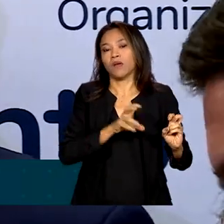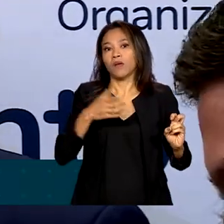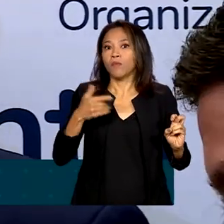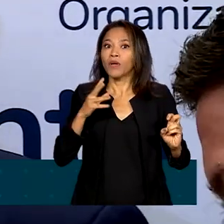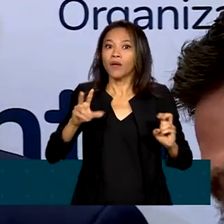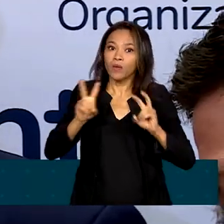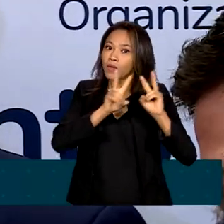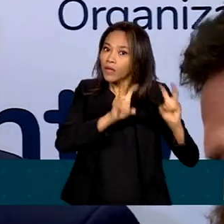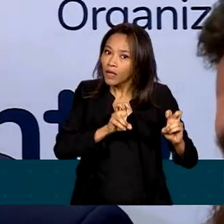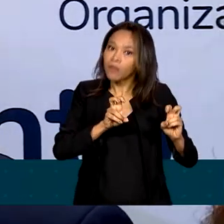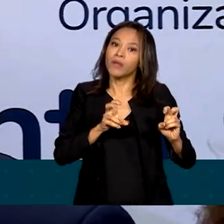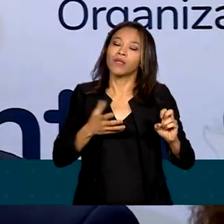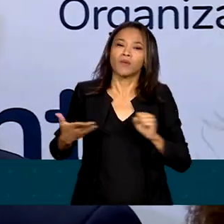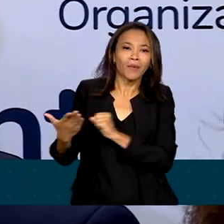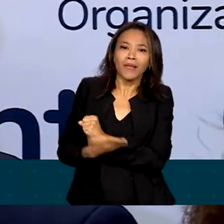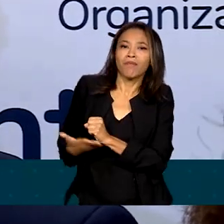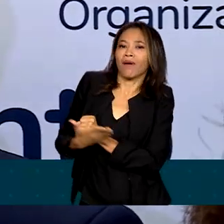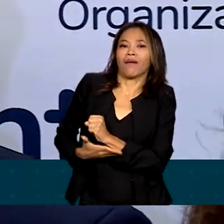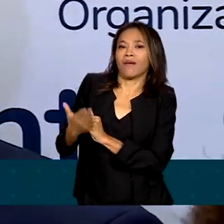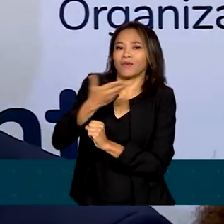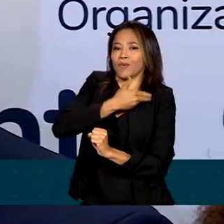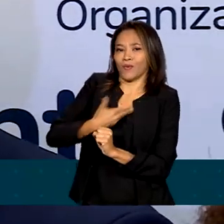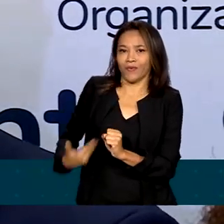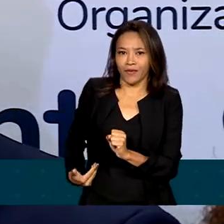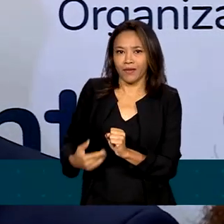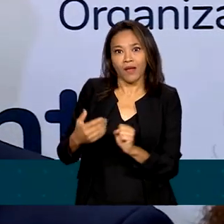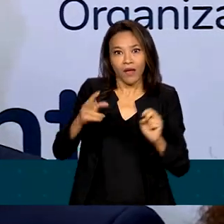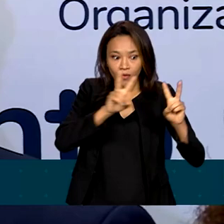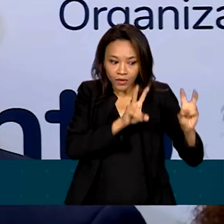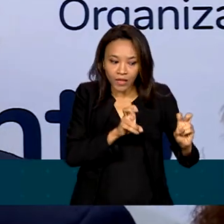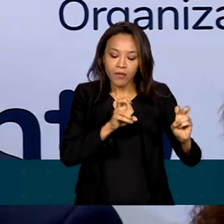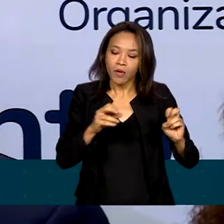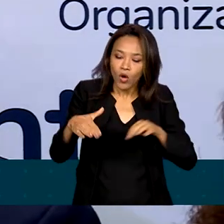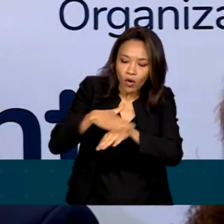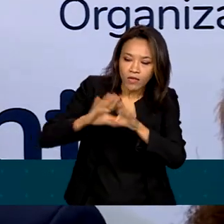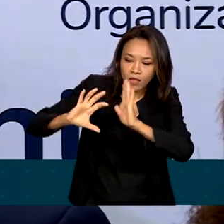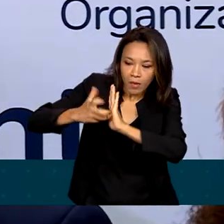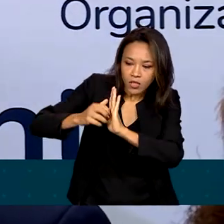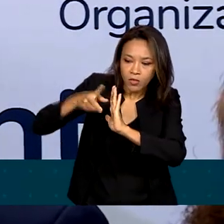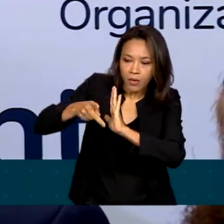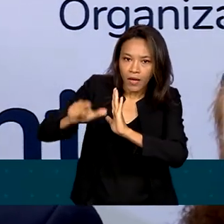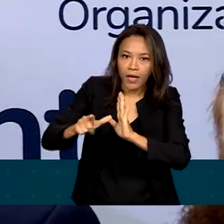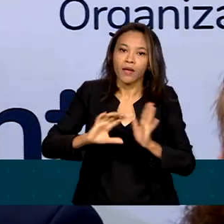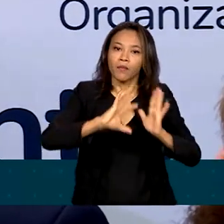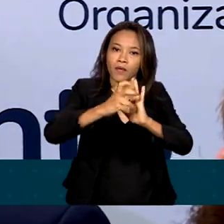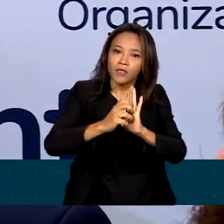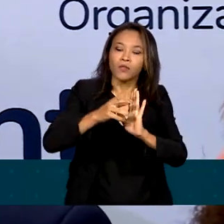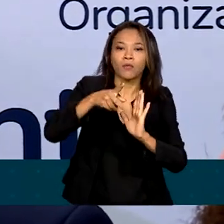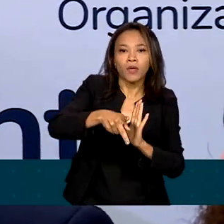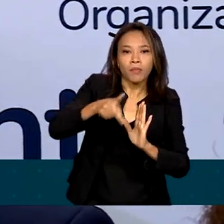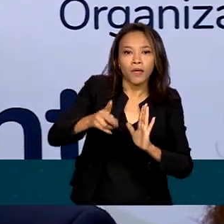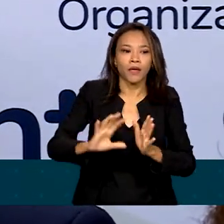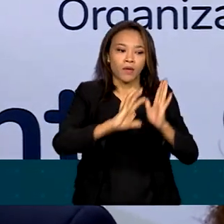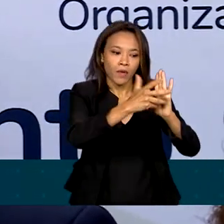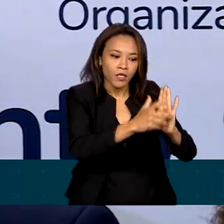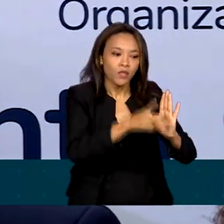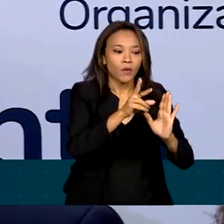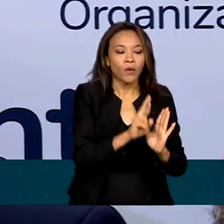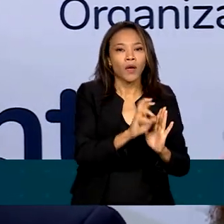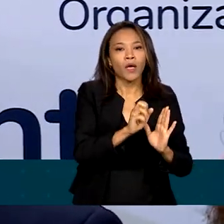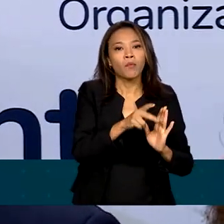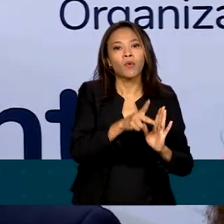base do governo. Ser um tema com o qual a gente pode conversar com o PL, podemos conversar com o PP, com republicanos, com outros